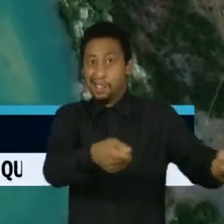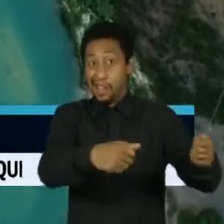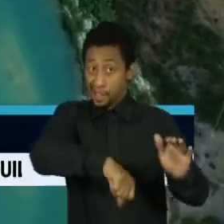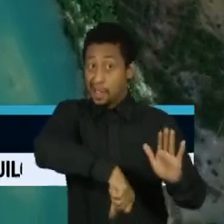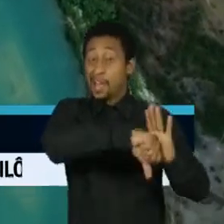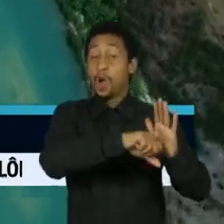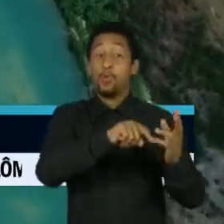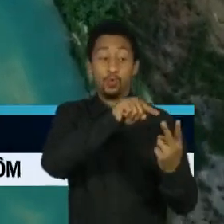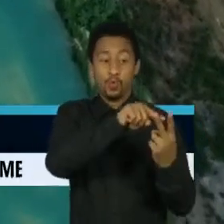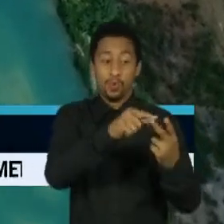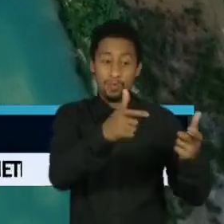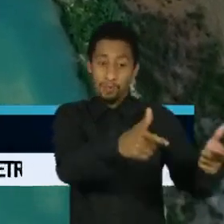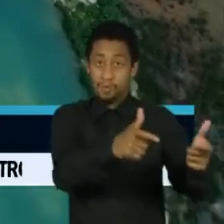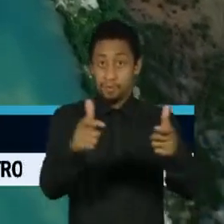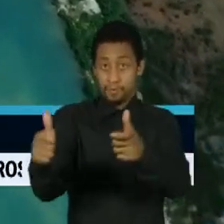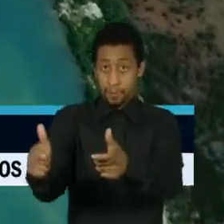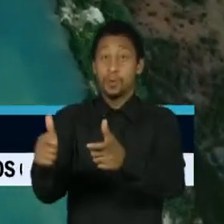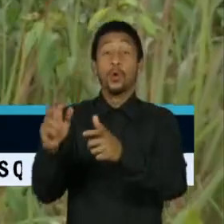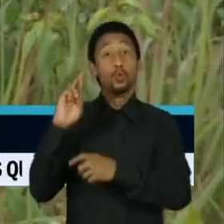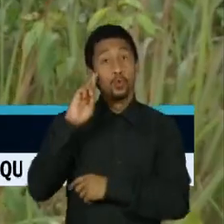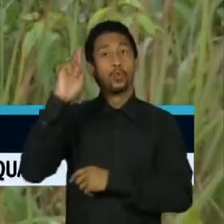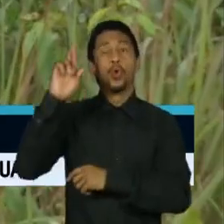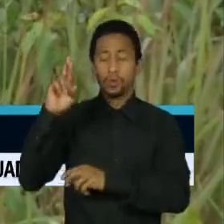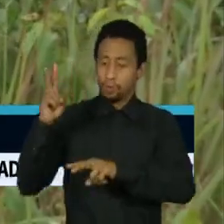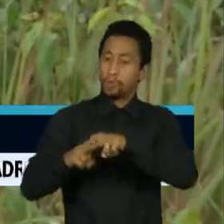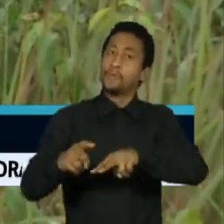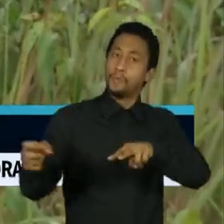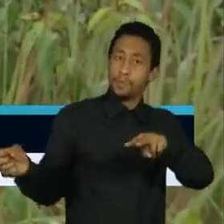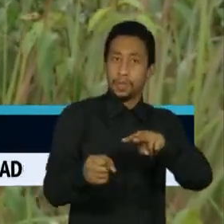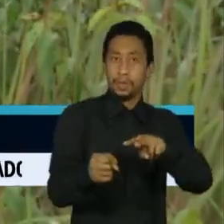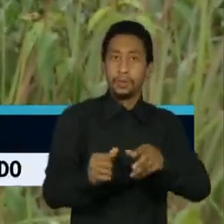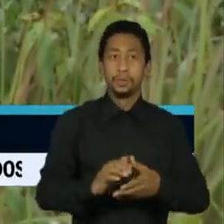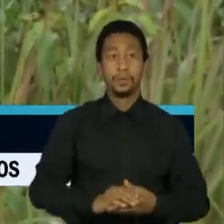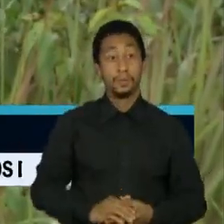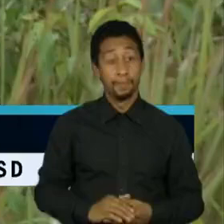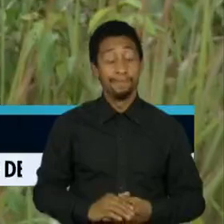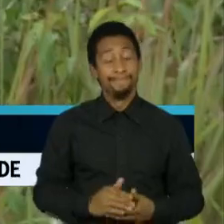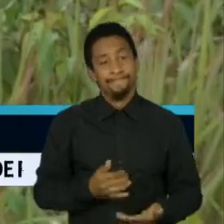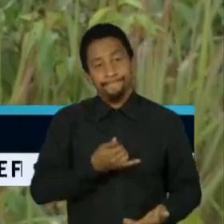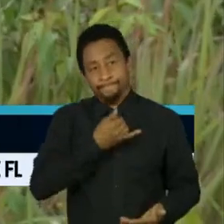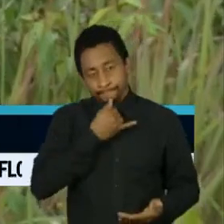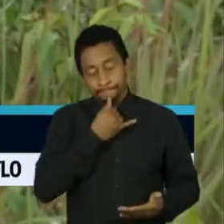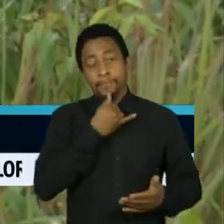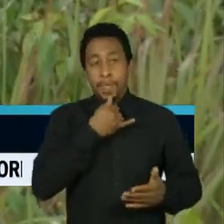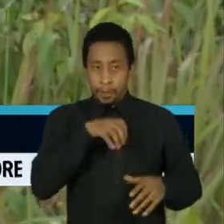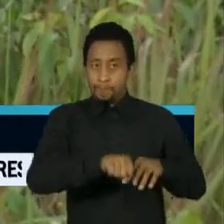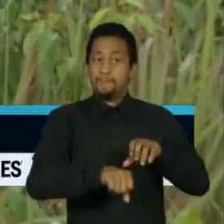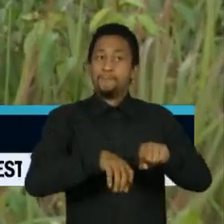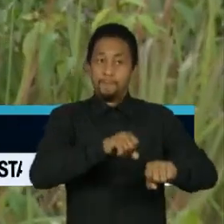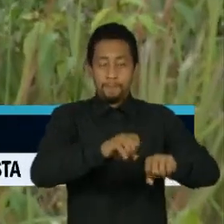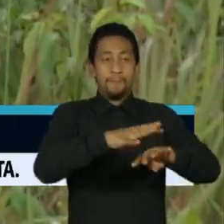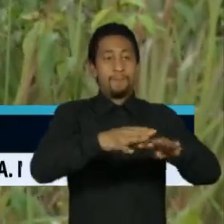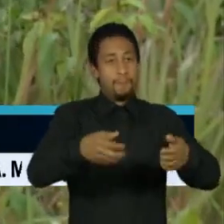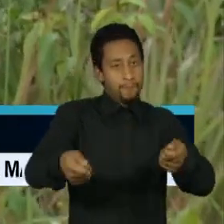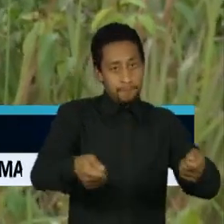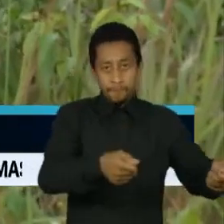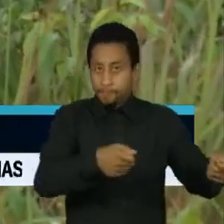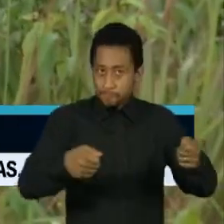donos dos empreendimentos, foram presos. Nós sofremos muito de invasão, de glireiros.